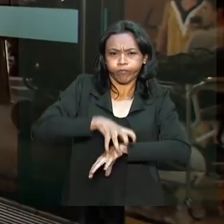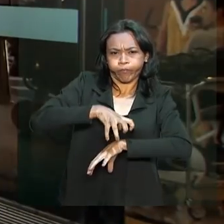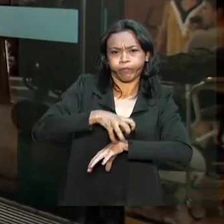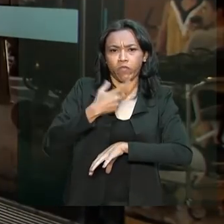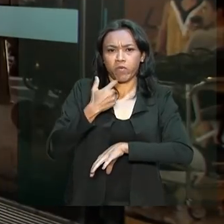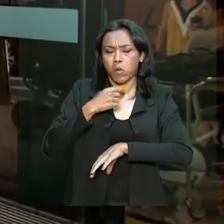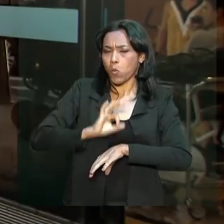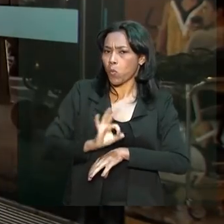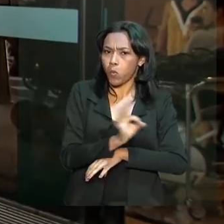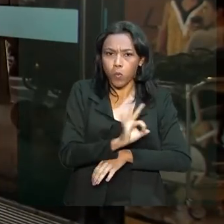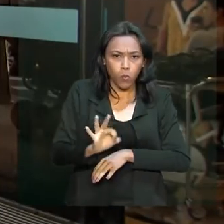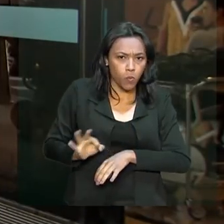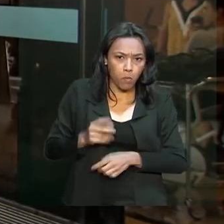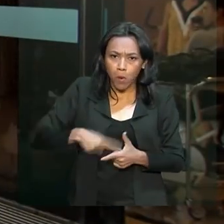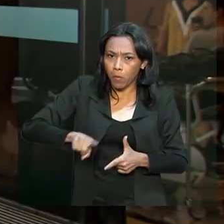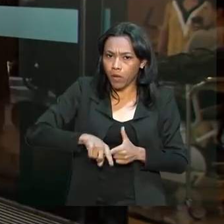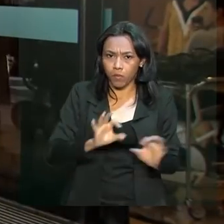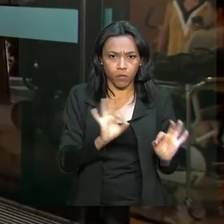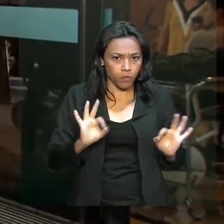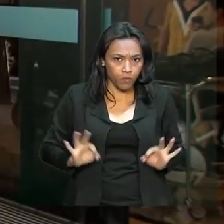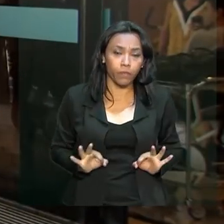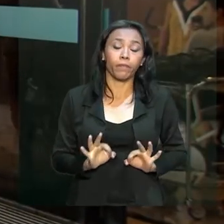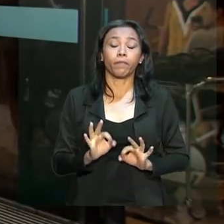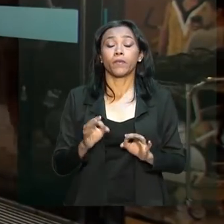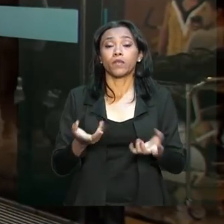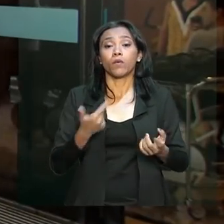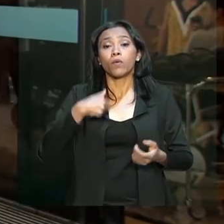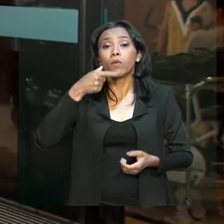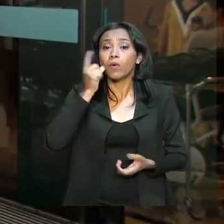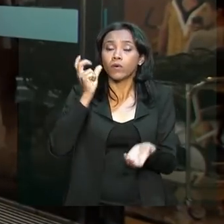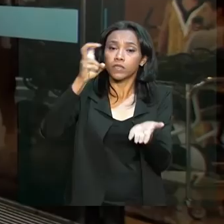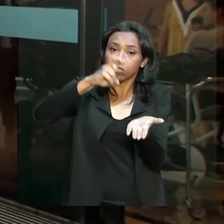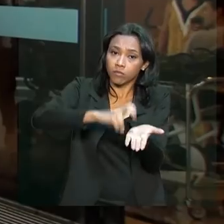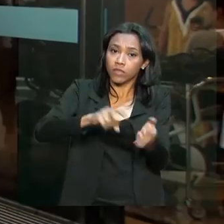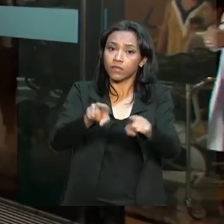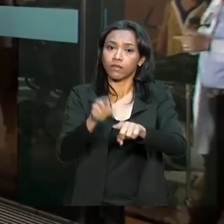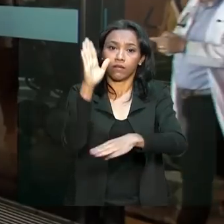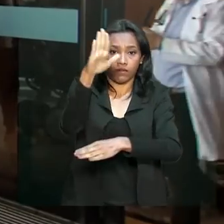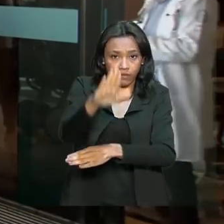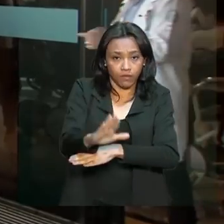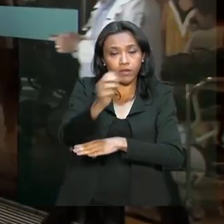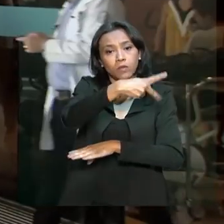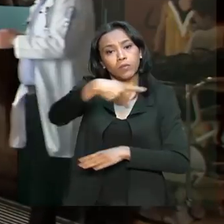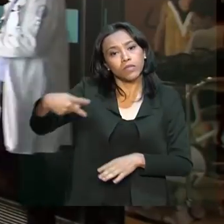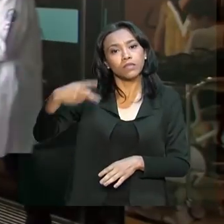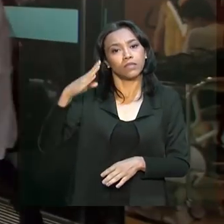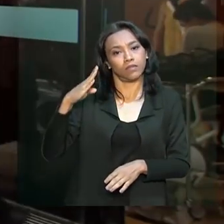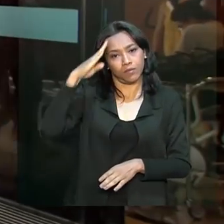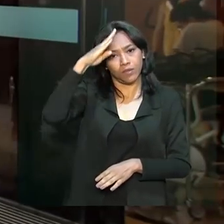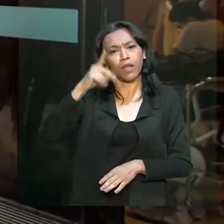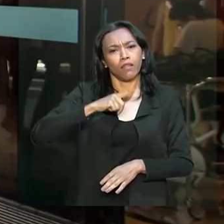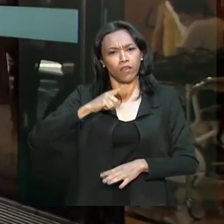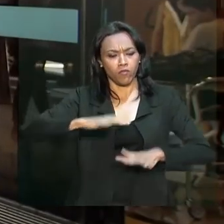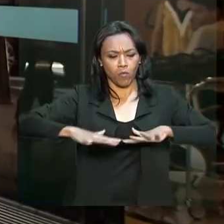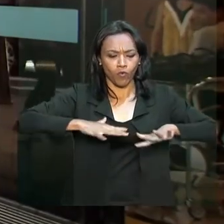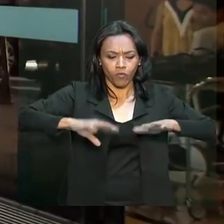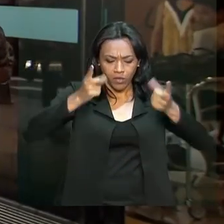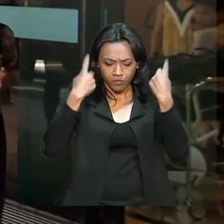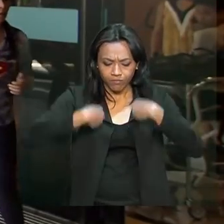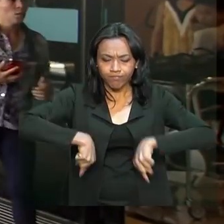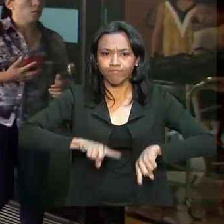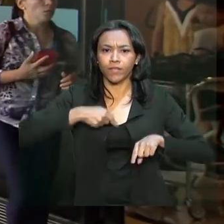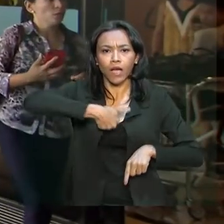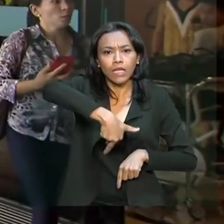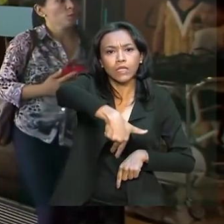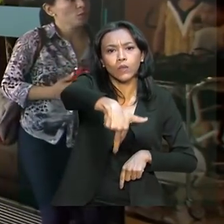outro tipo de problema. Ontem pela manhã e também no período da tarde, o presidente se exercitou, andou pelos corredores